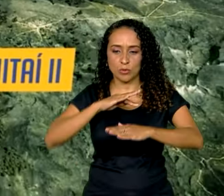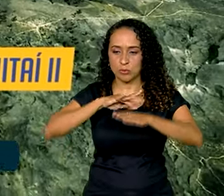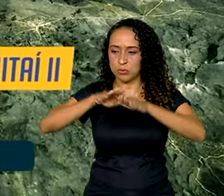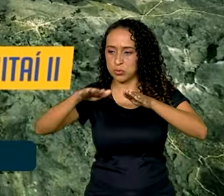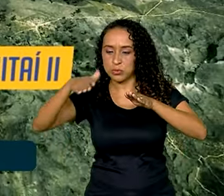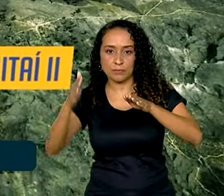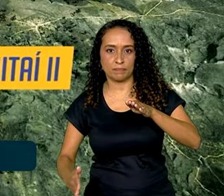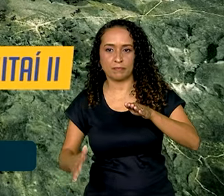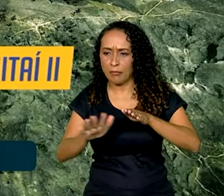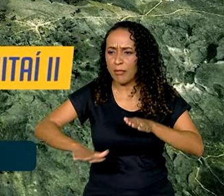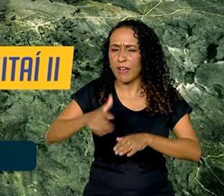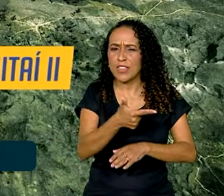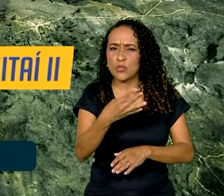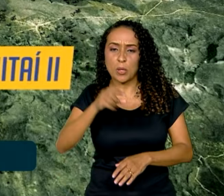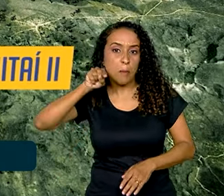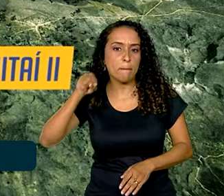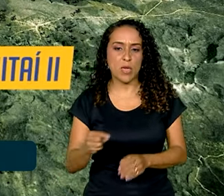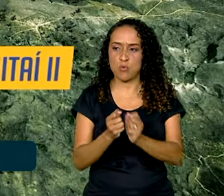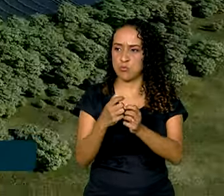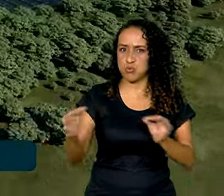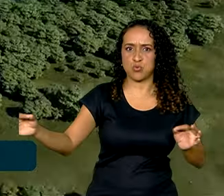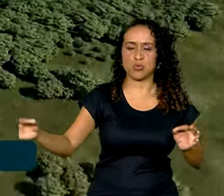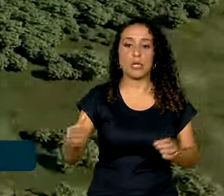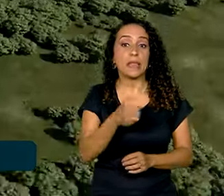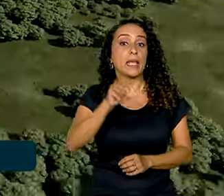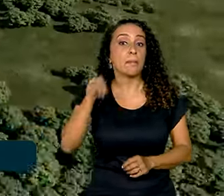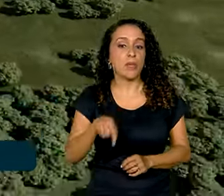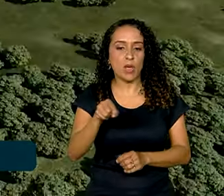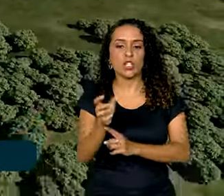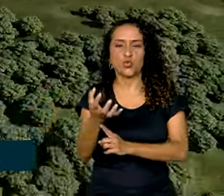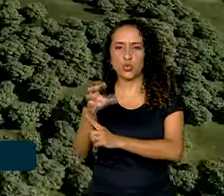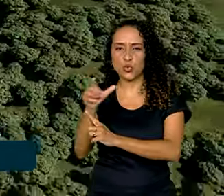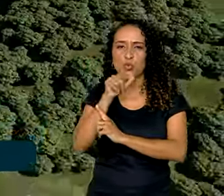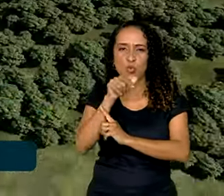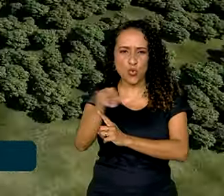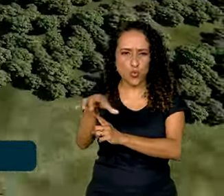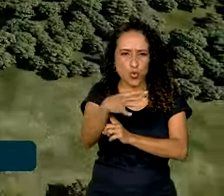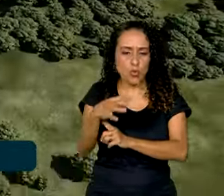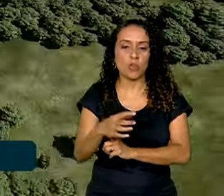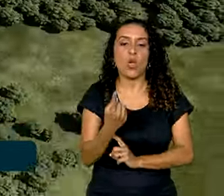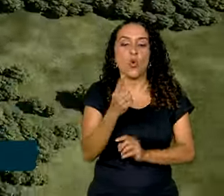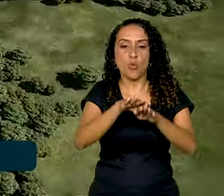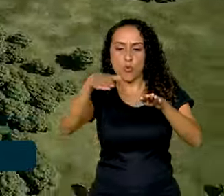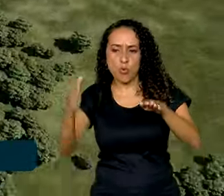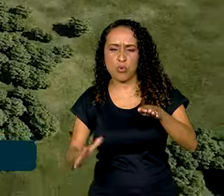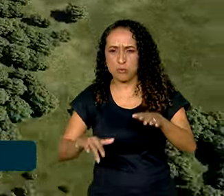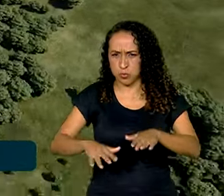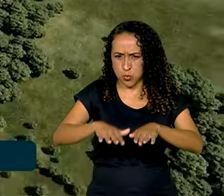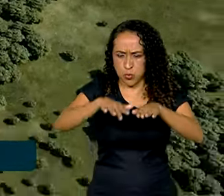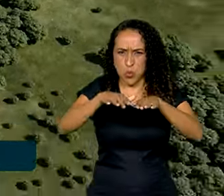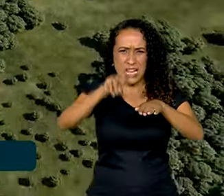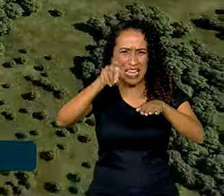numa área de cerca de 24 mil hectares, 10 mil deles irrigáveis. Uma das barragens deve armazenar mais de